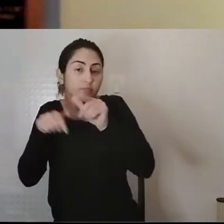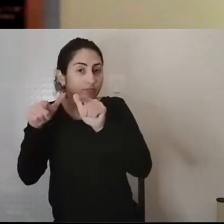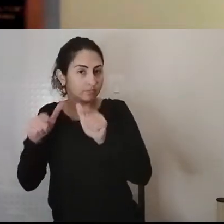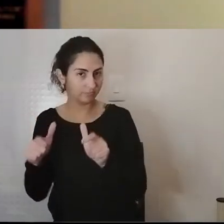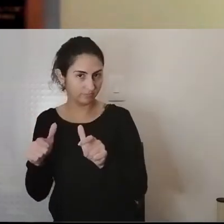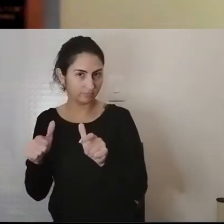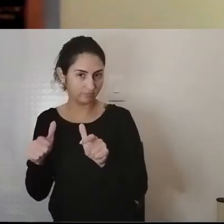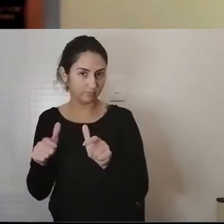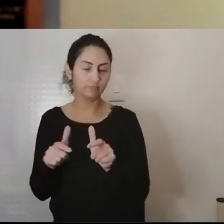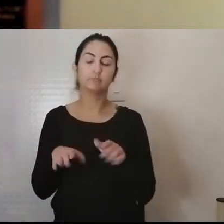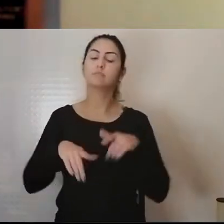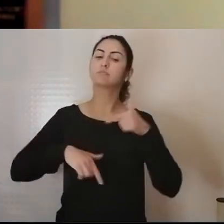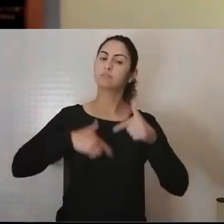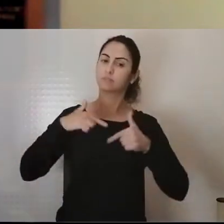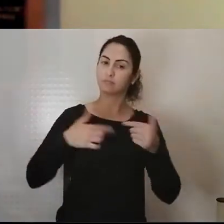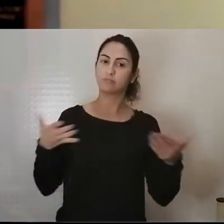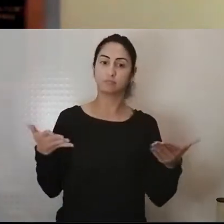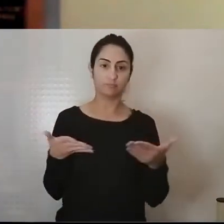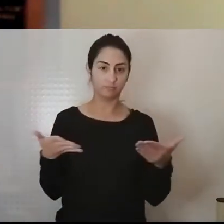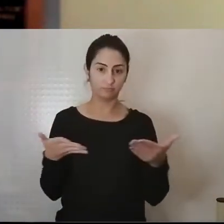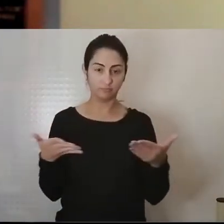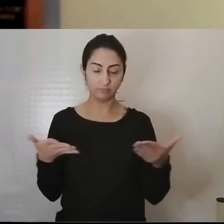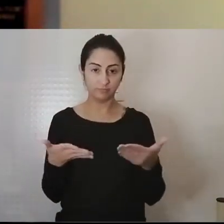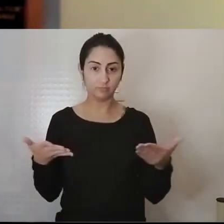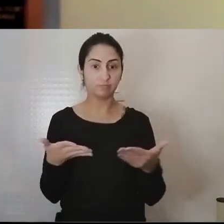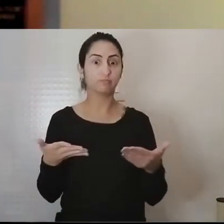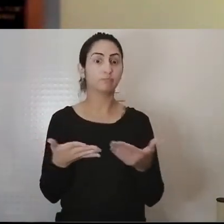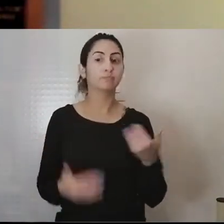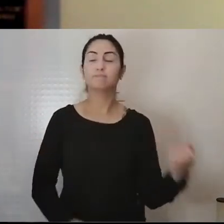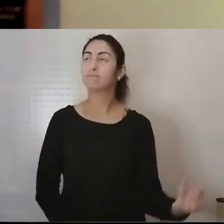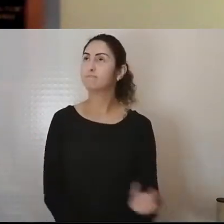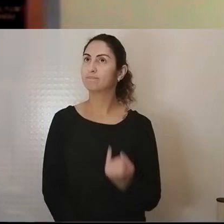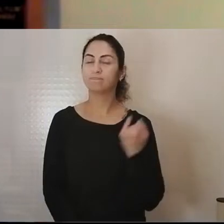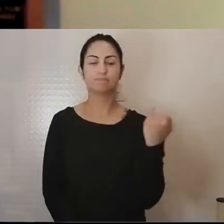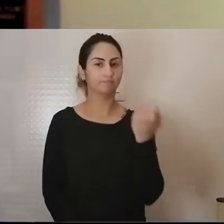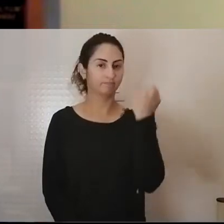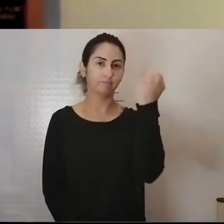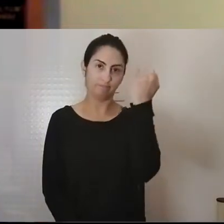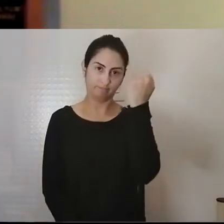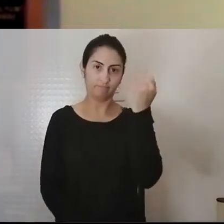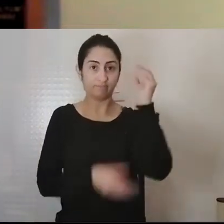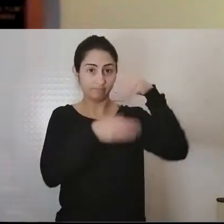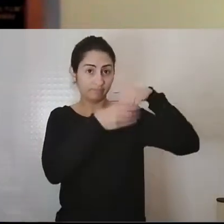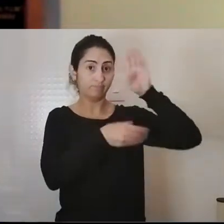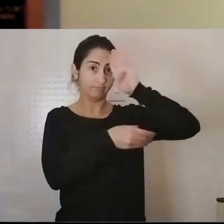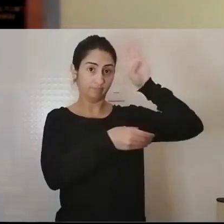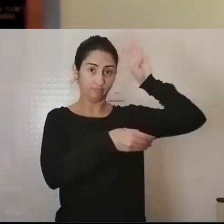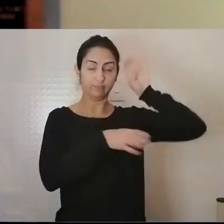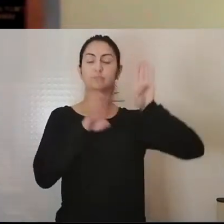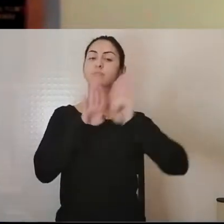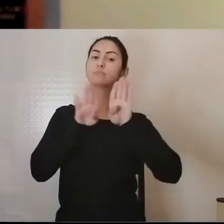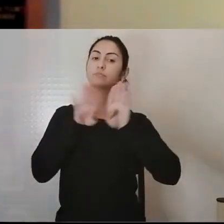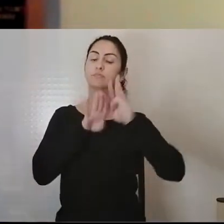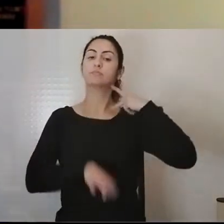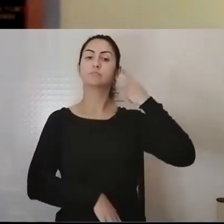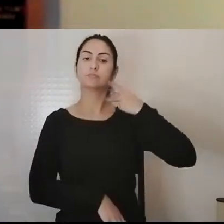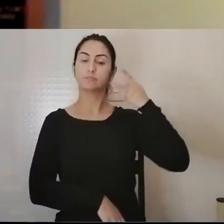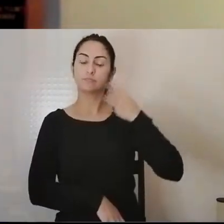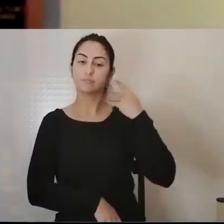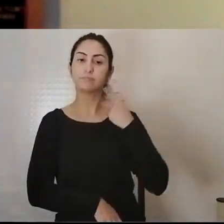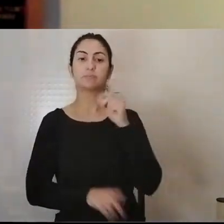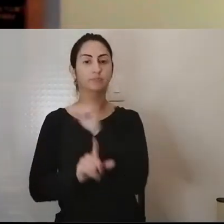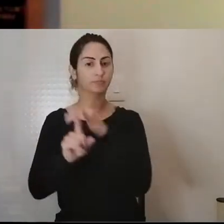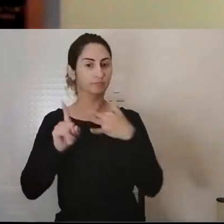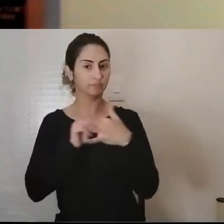E atuações de enorme importância, tanto no cenário acadêmico, quanto no político social, em Moçambique